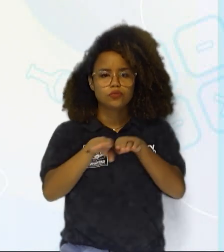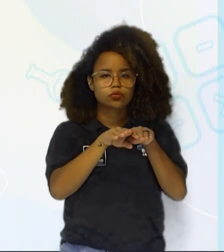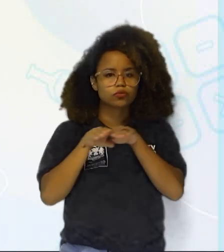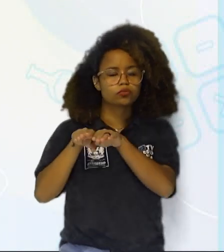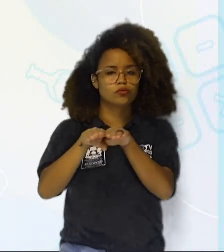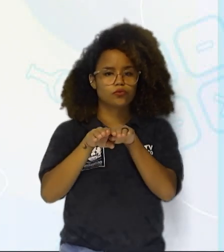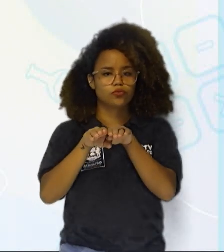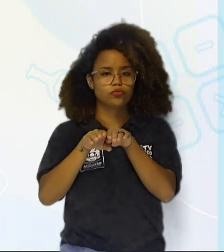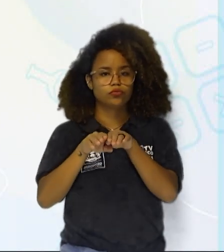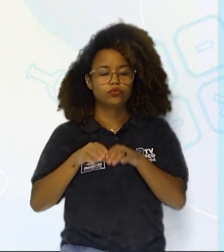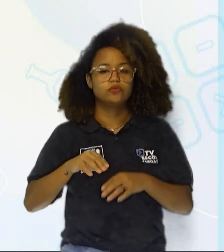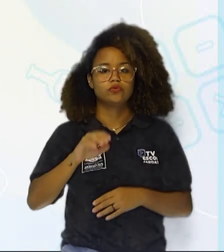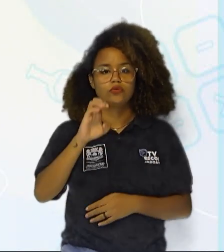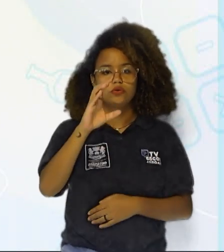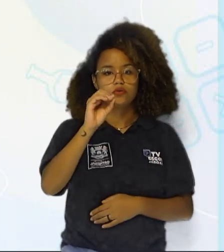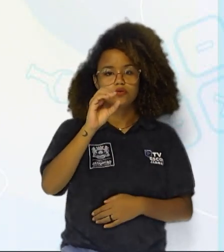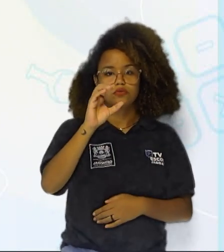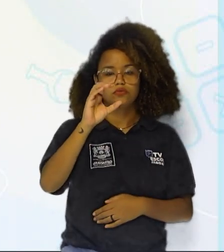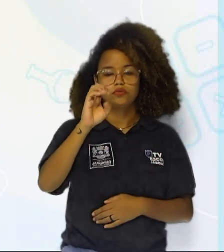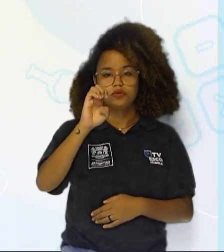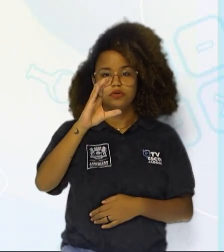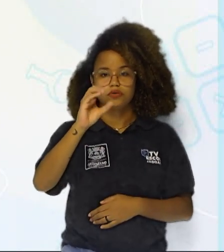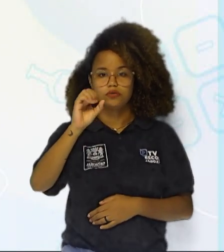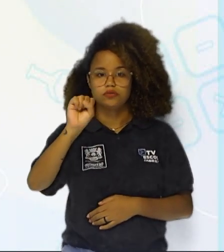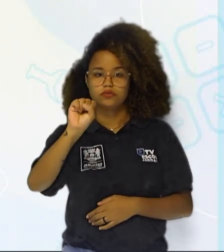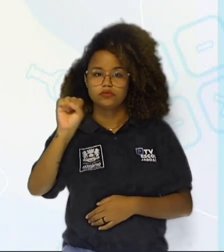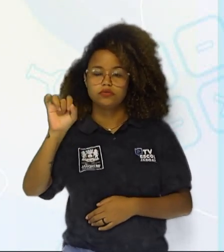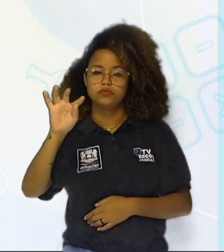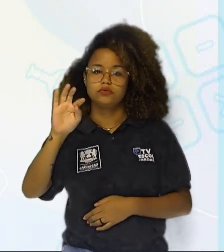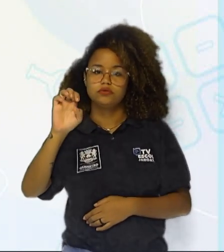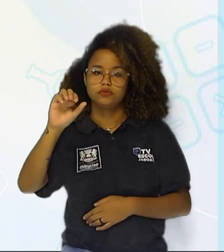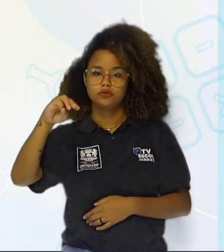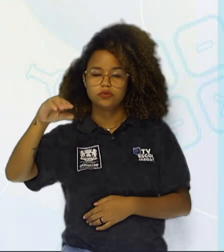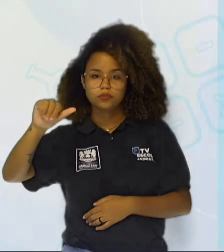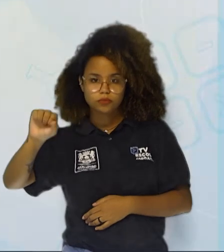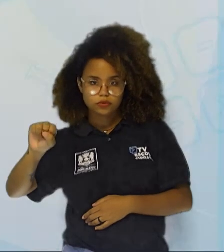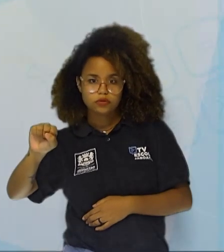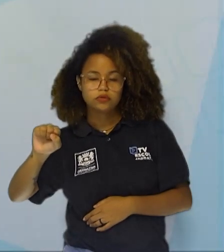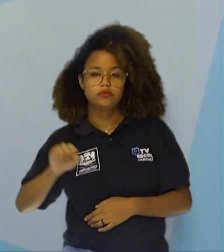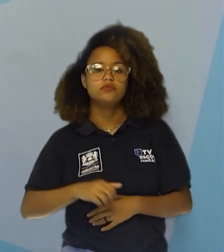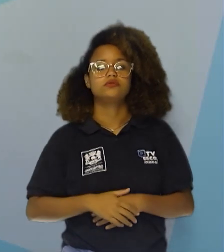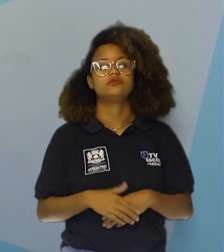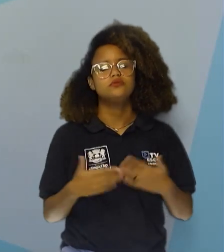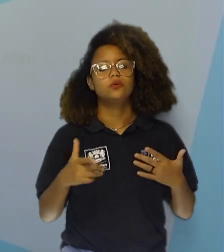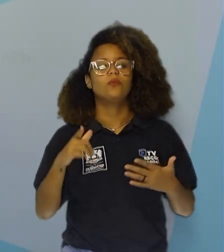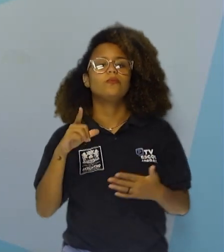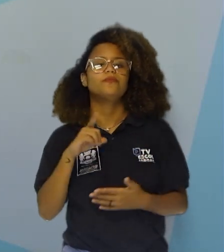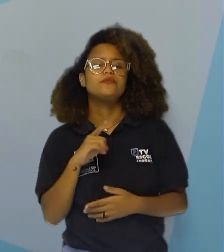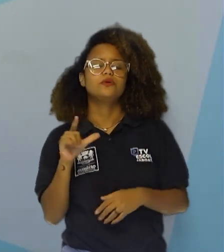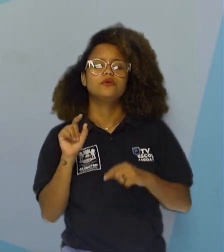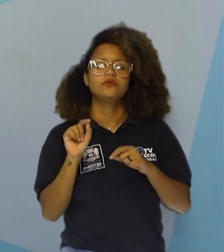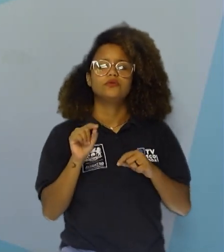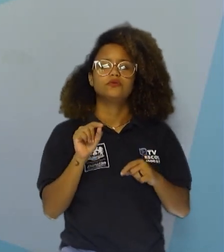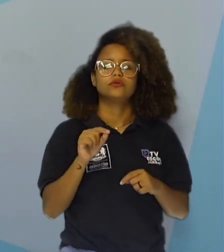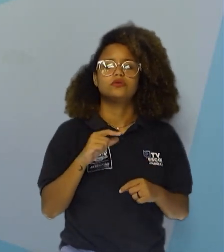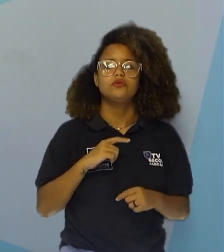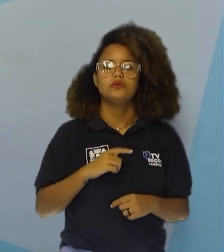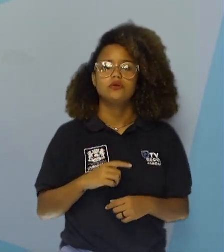nosso ecossistema? Então, para isso, a gente vai falar um pouquinho das cadeias alimentares.